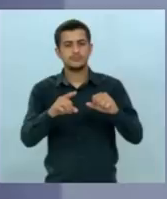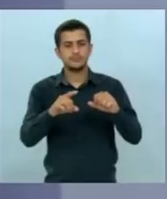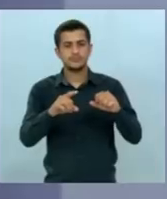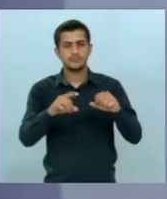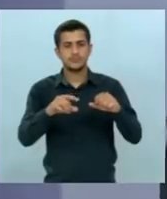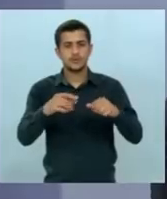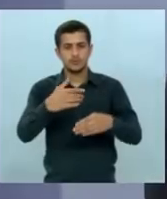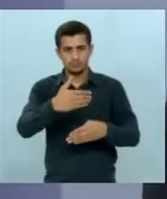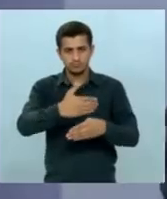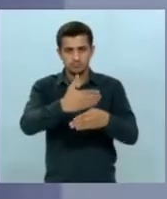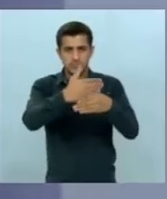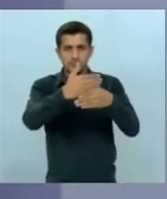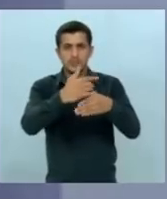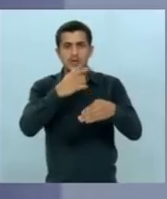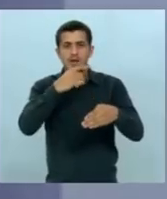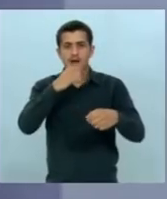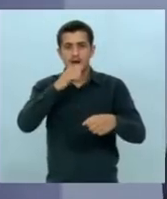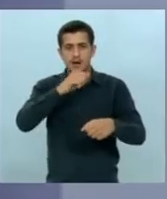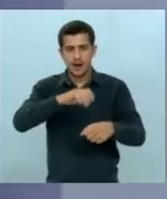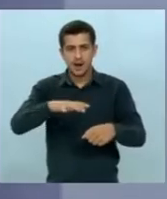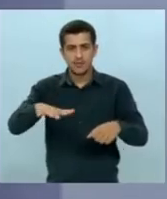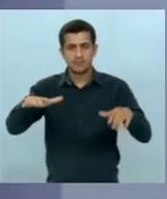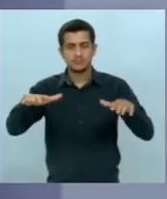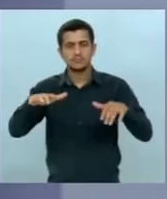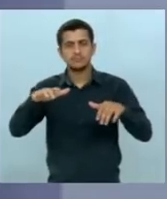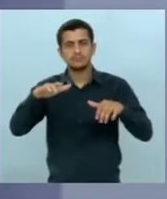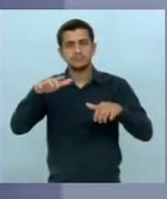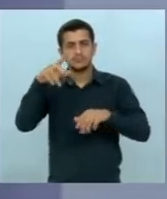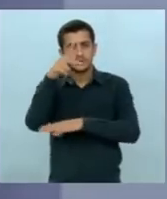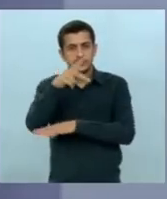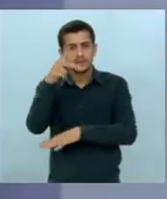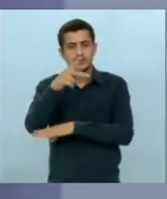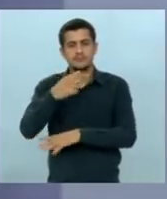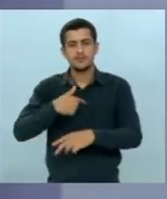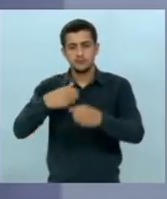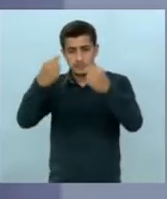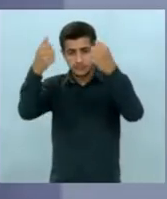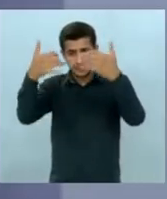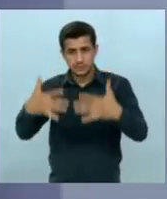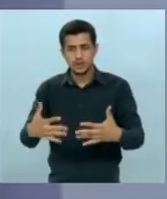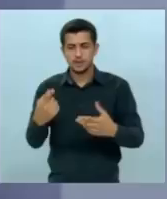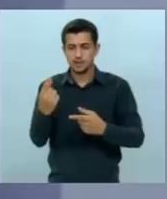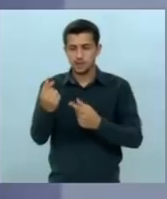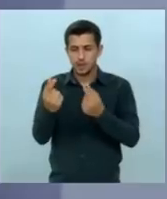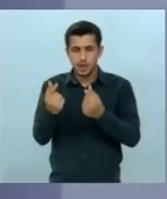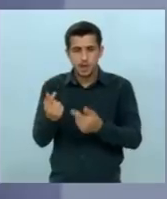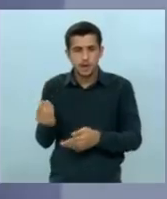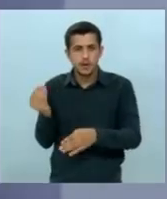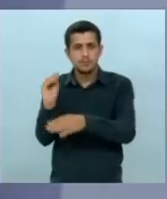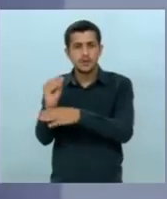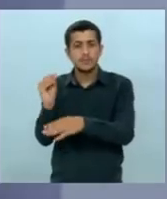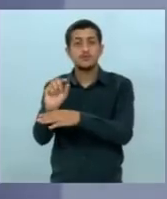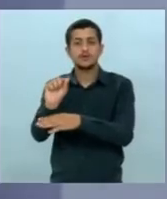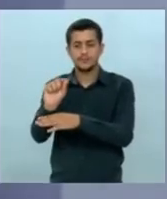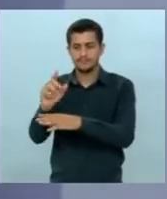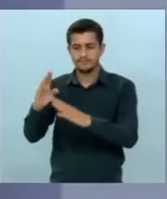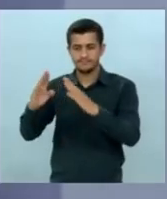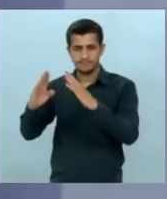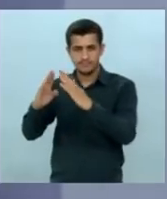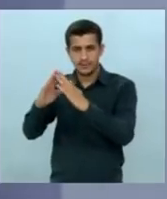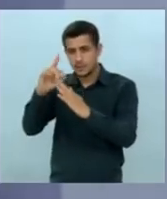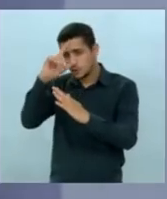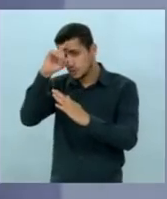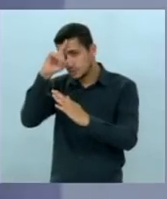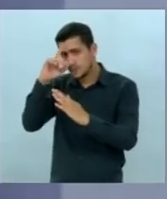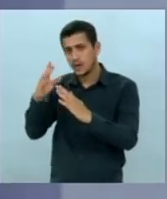2014 já me manifestei a você Suma Tugrossense se tivesse que gastar dinheiro público eu gastaria em hospital gastaria em